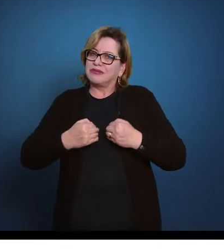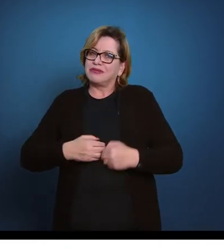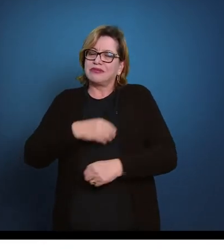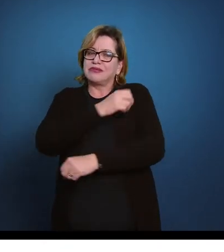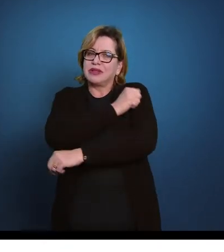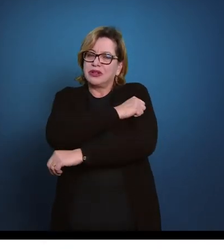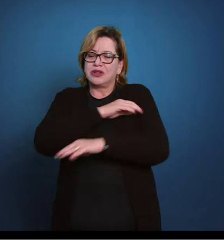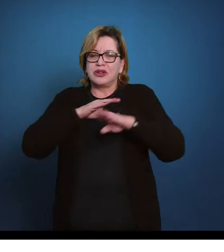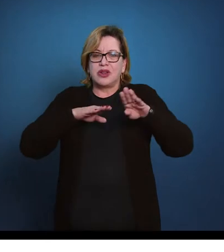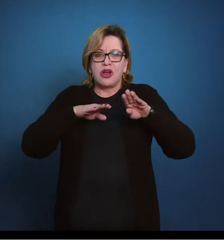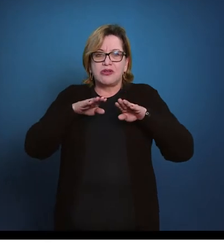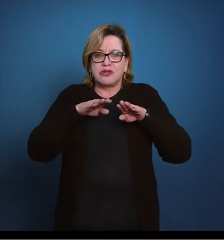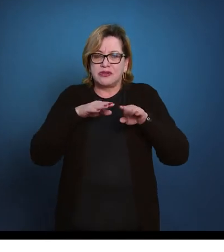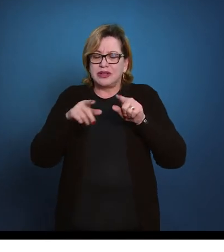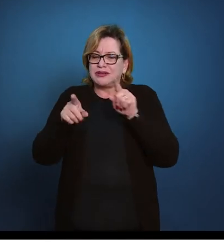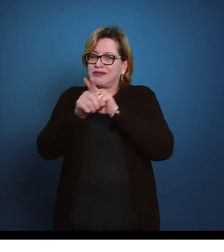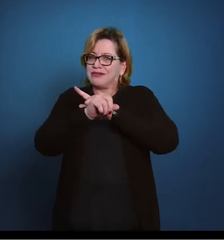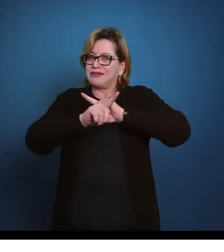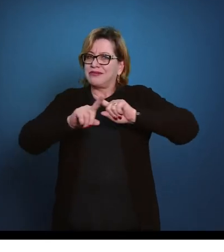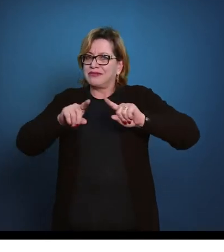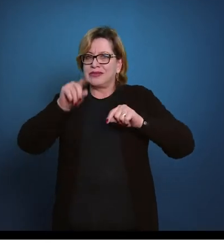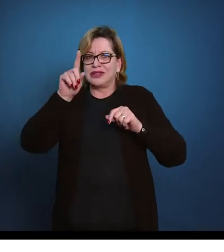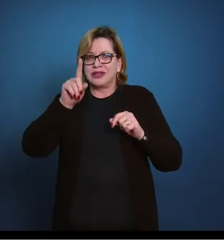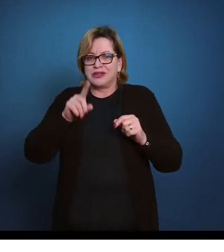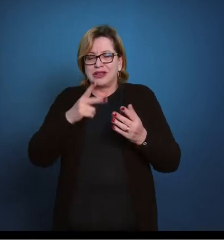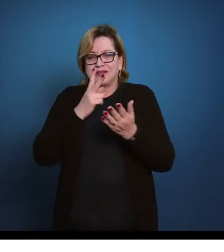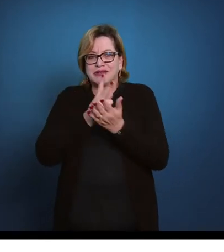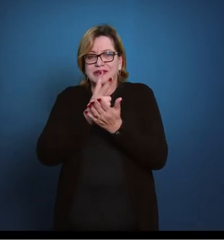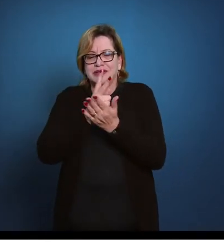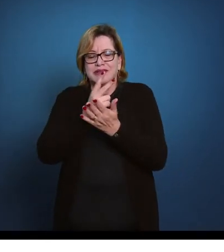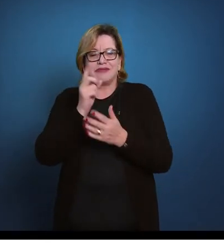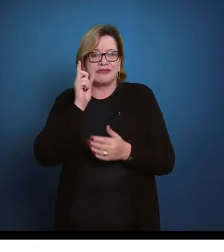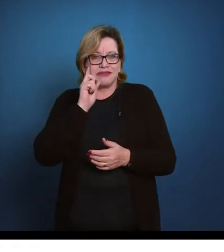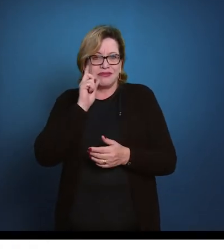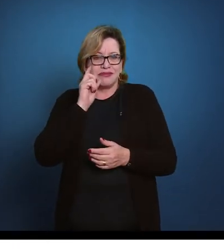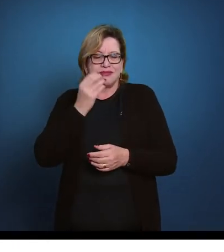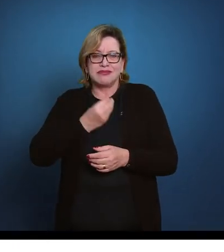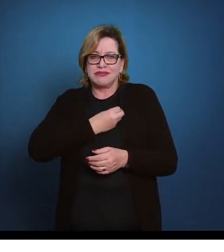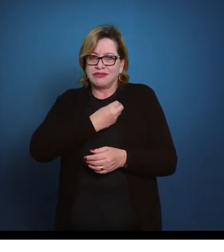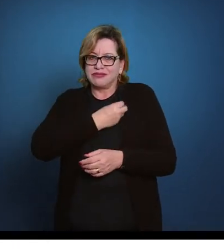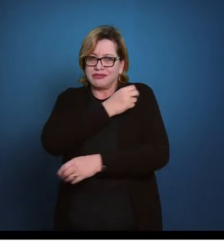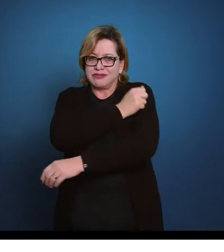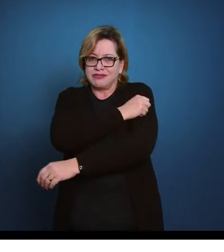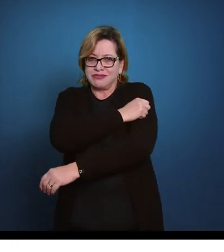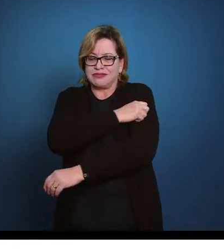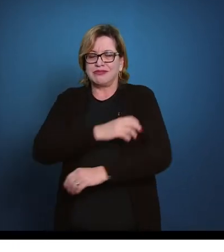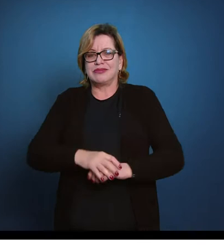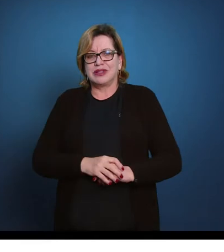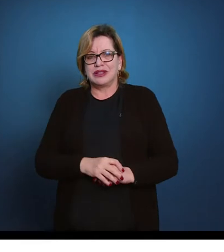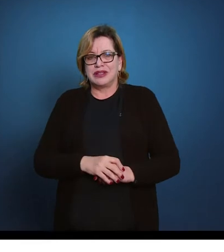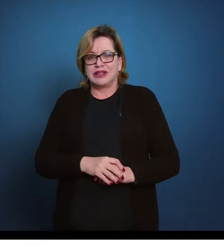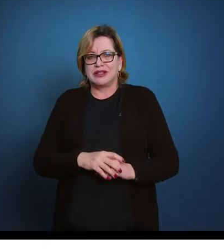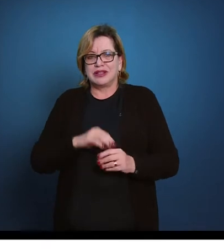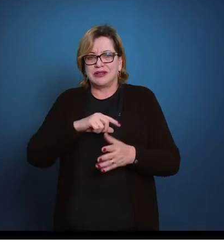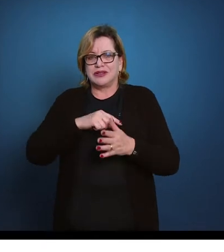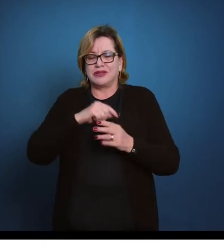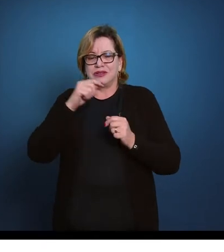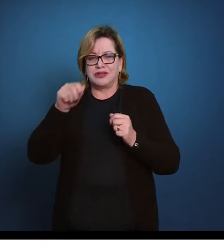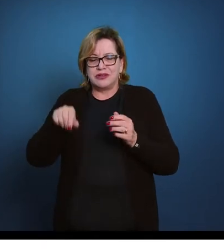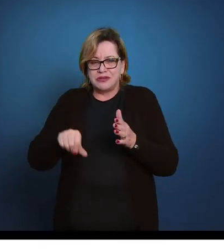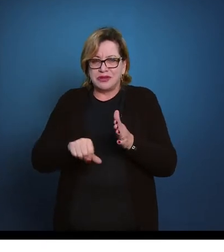esses movimentos que não são movimentos presentes no seu cotidiano. Então, os primeiros